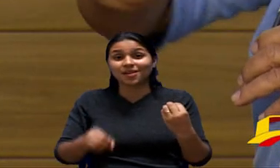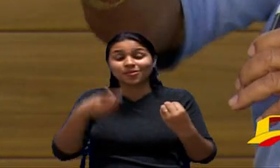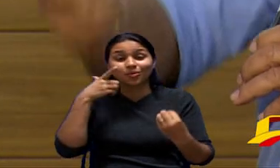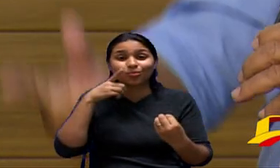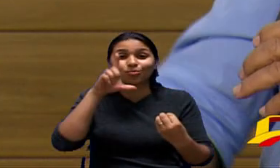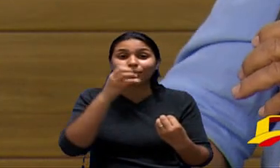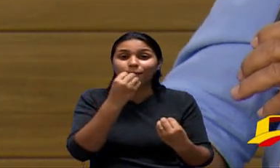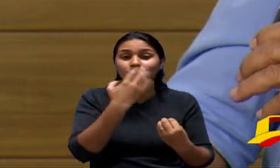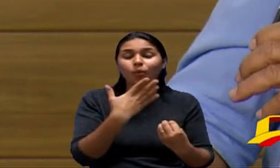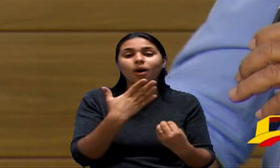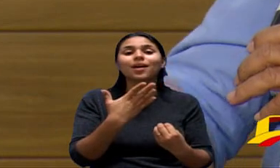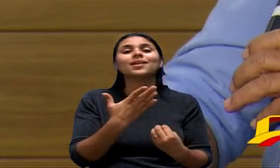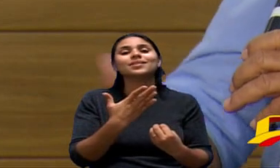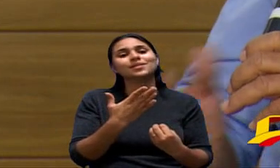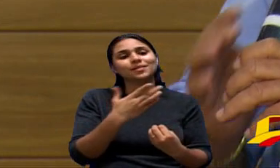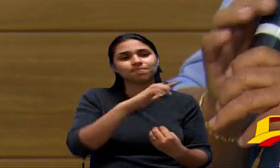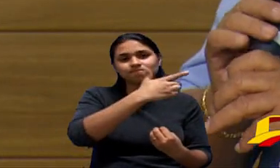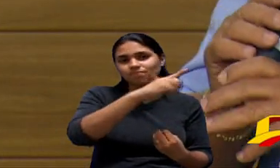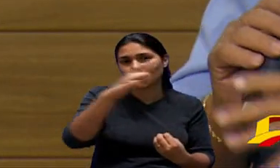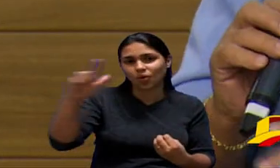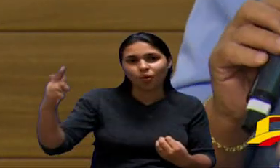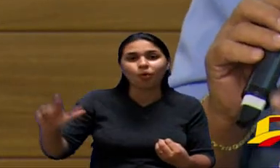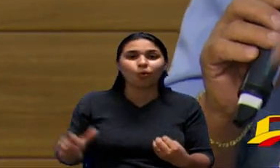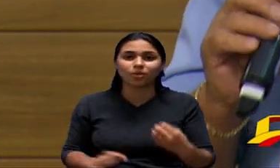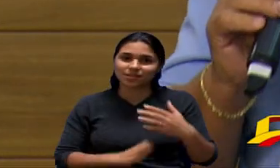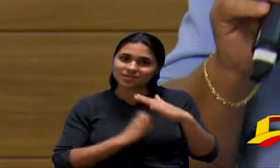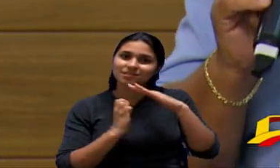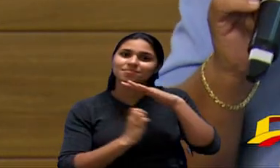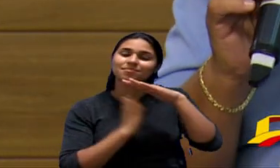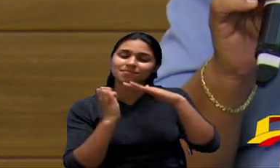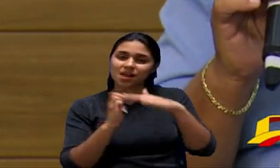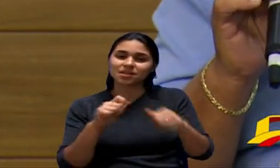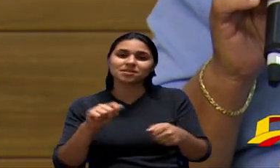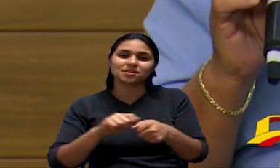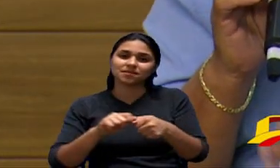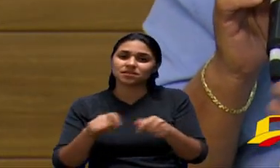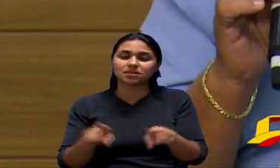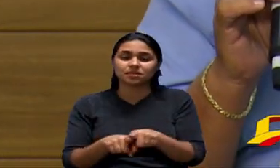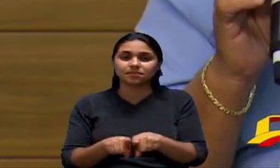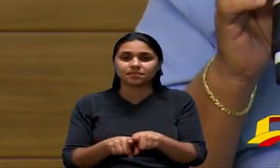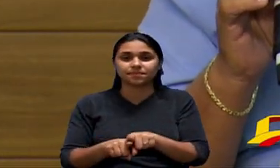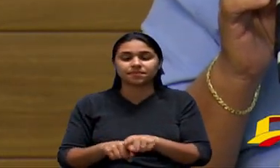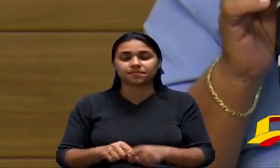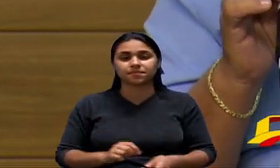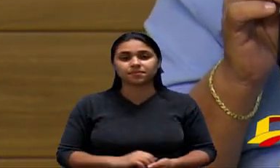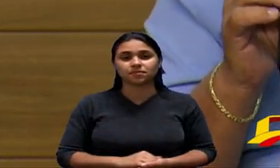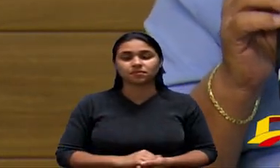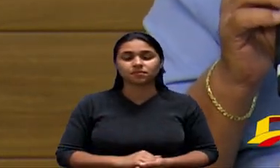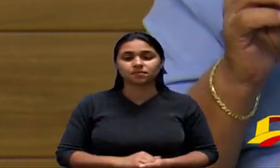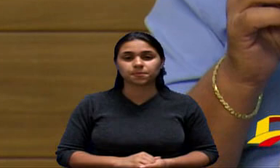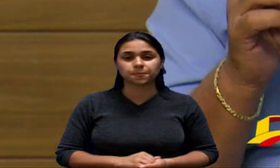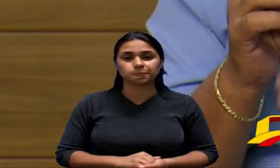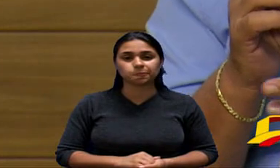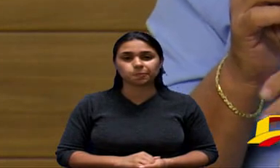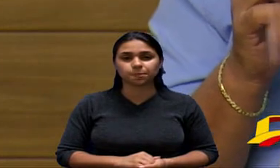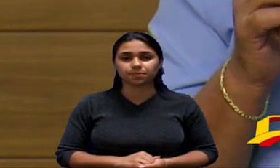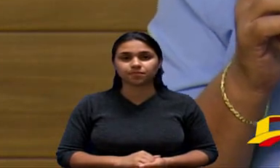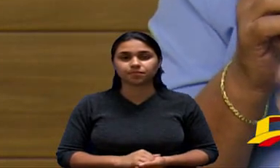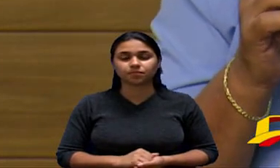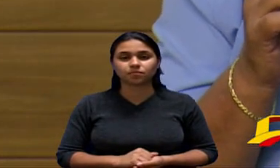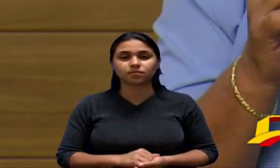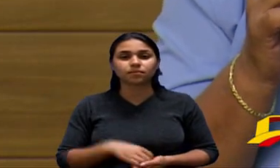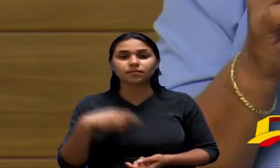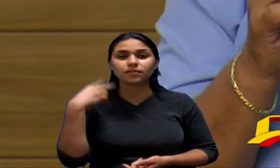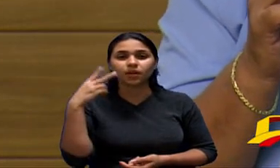e aí força as outras a fazer isso é importante por isso a iniciativa do poder legislativo mirim dos